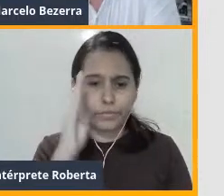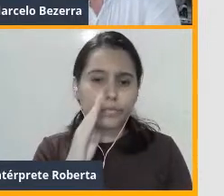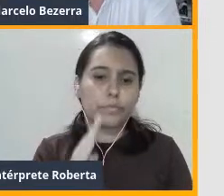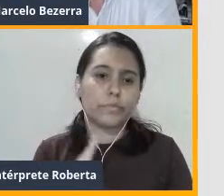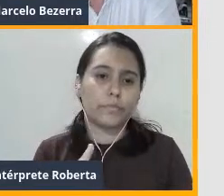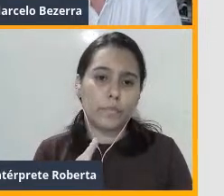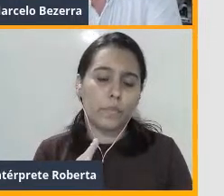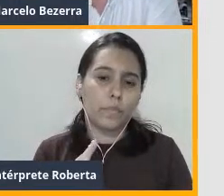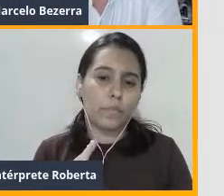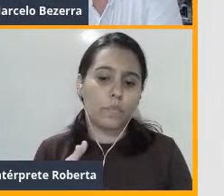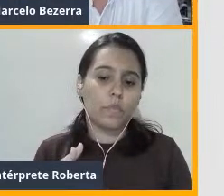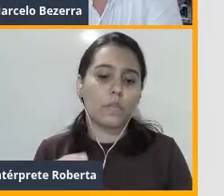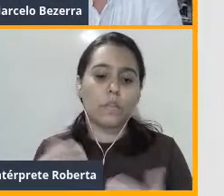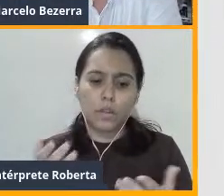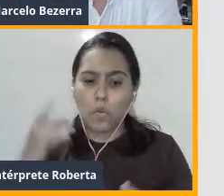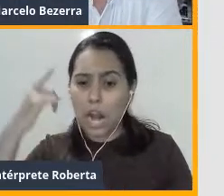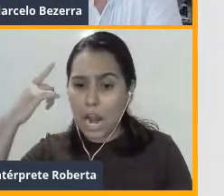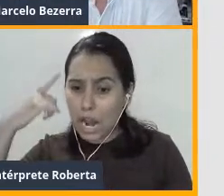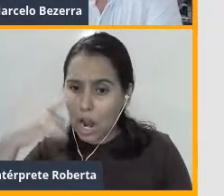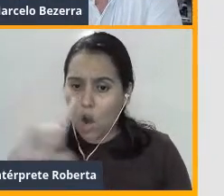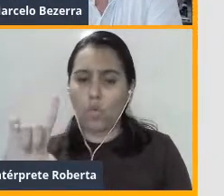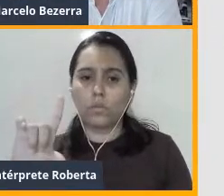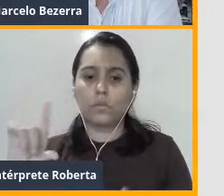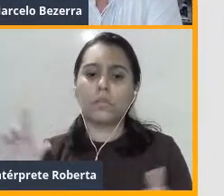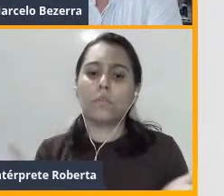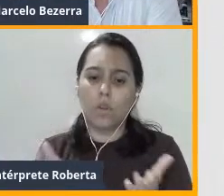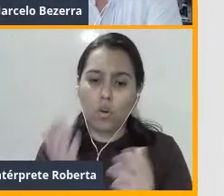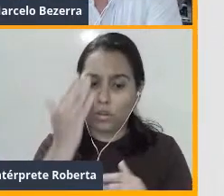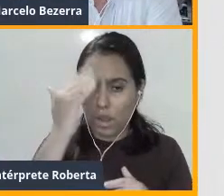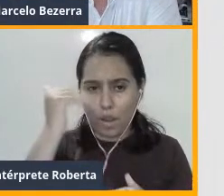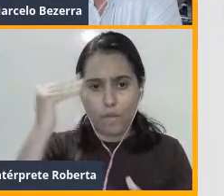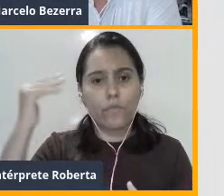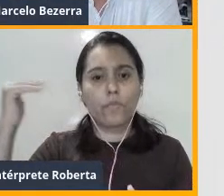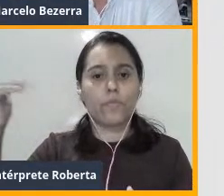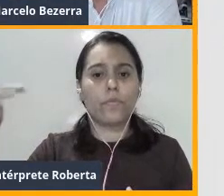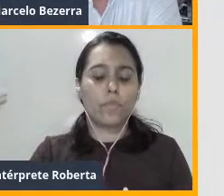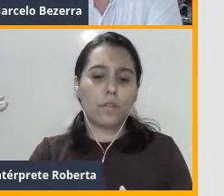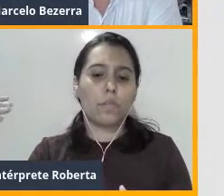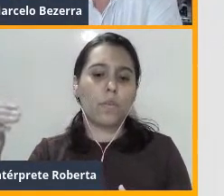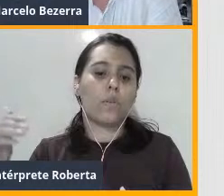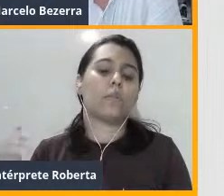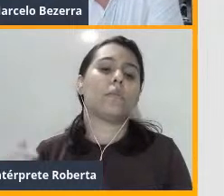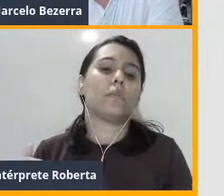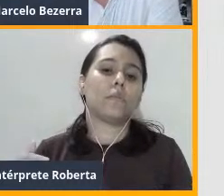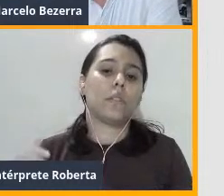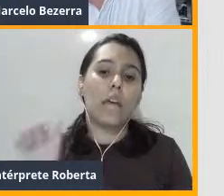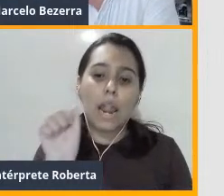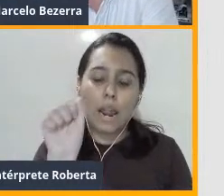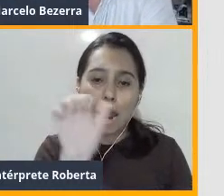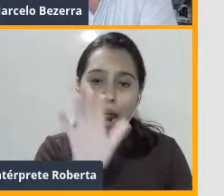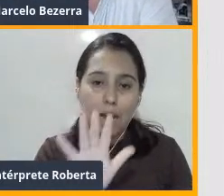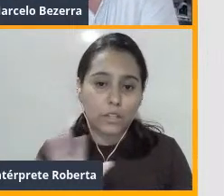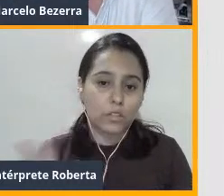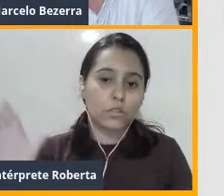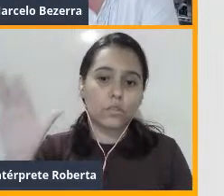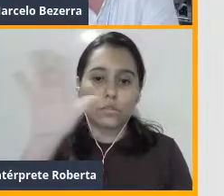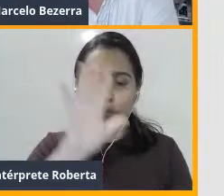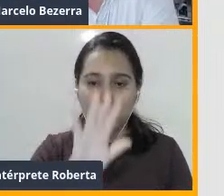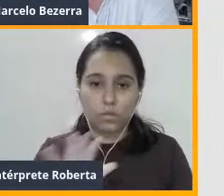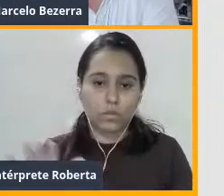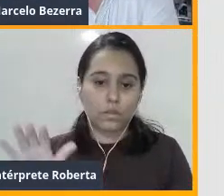ter esse feito. E, hoje em dia, ela é muito reconhecida pela Associação Americana de Produção In Vitro de Embriolos Humanos.